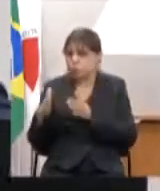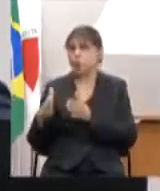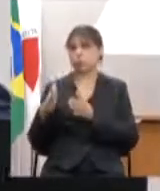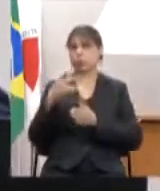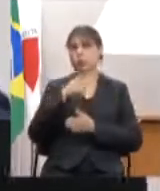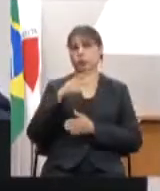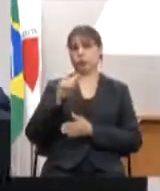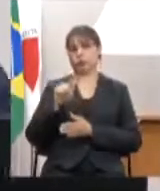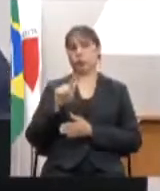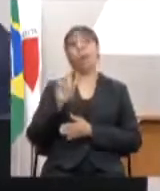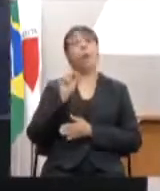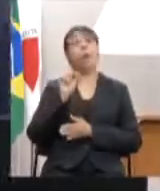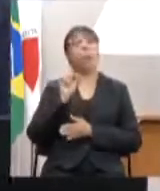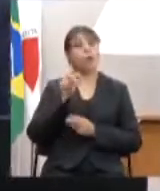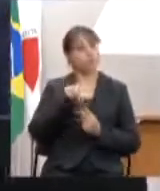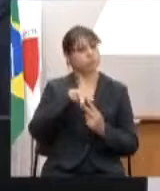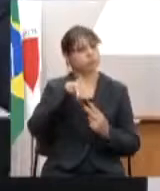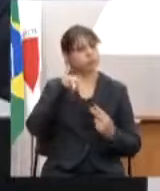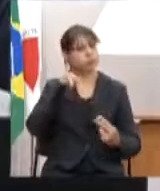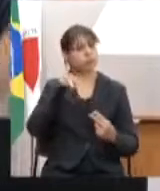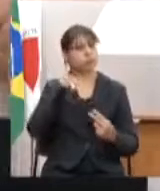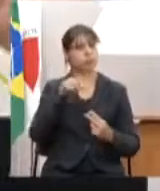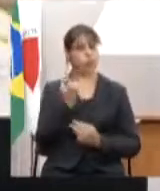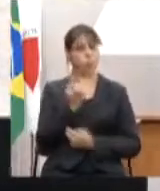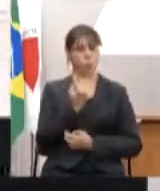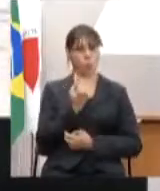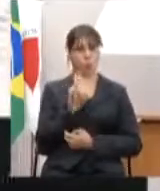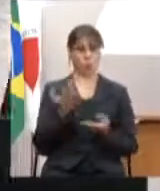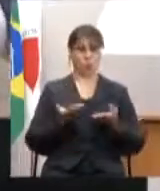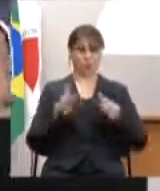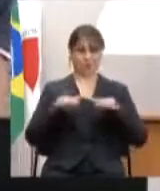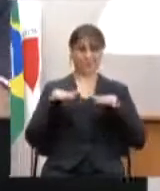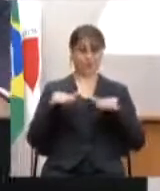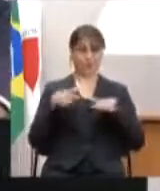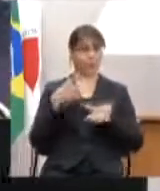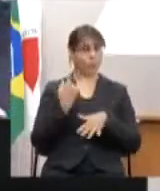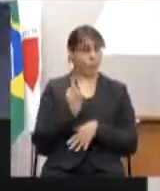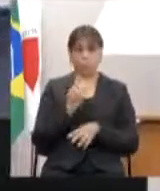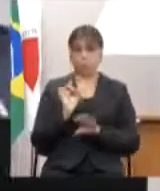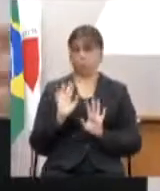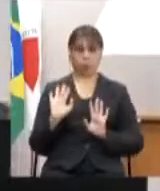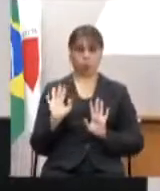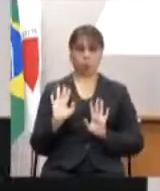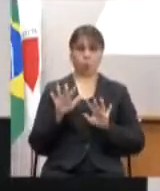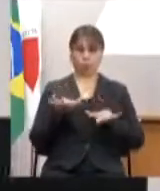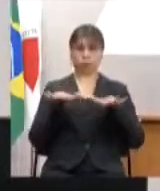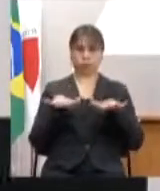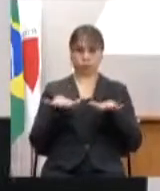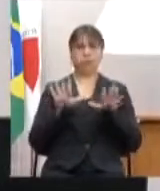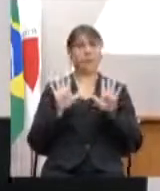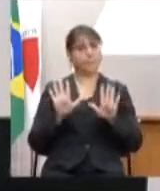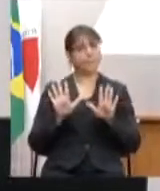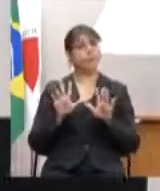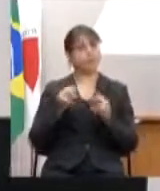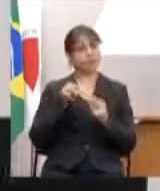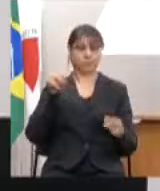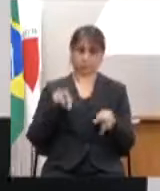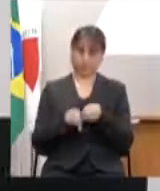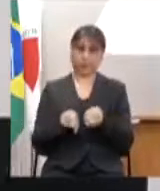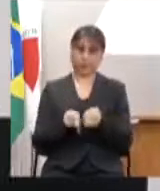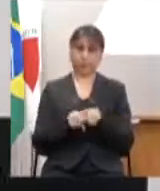de maneira virtual, a não ser essa audiência pública, e a última que nós realizaremos aqui também, mas mesmo assim com a participação virtual.